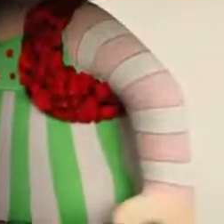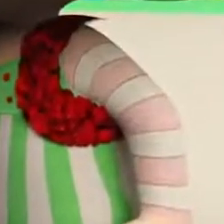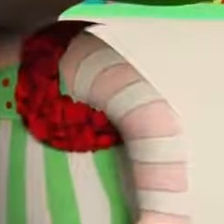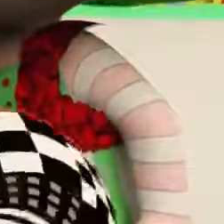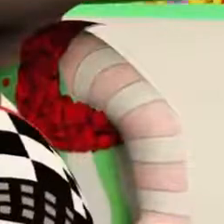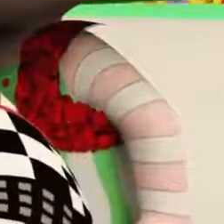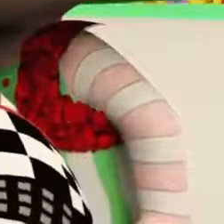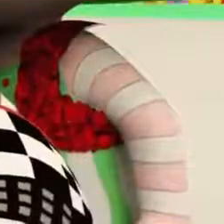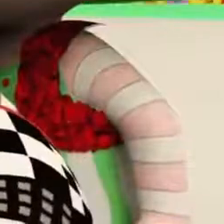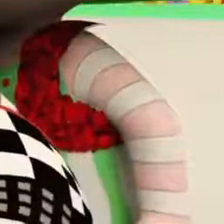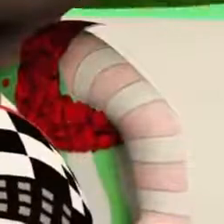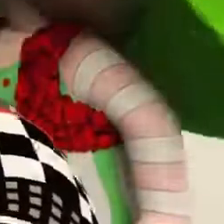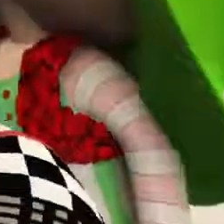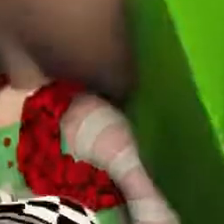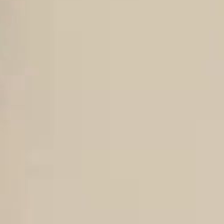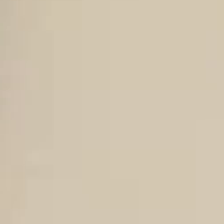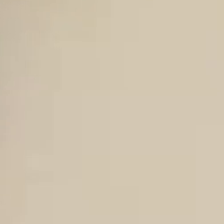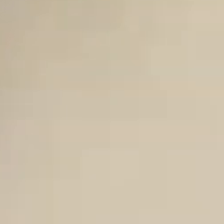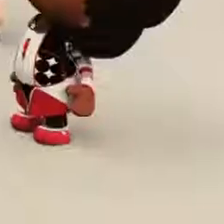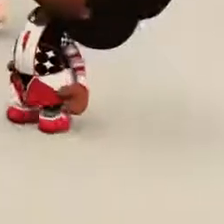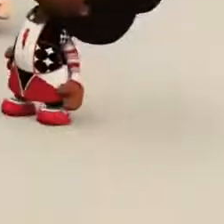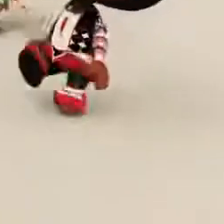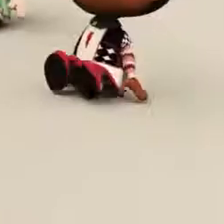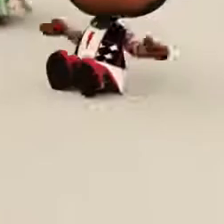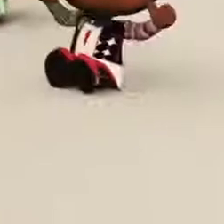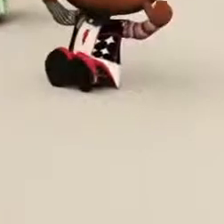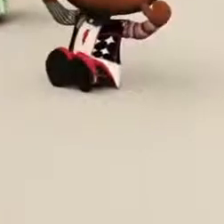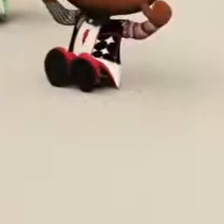o ensino